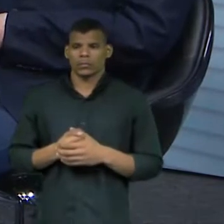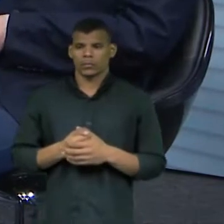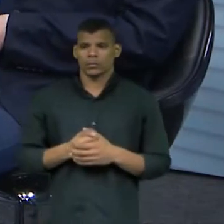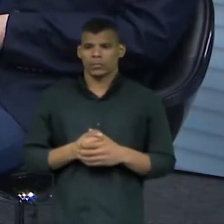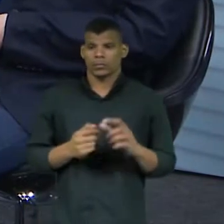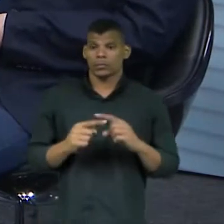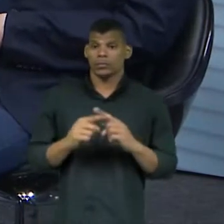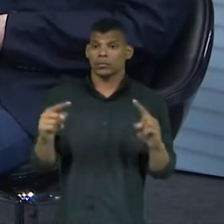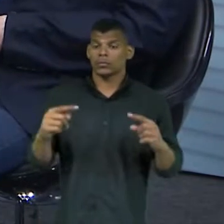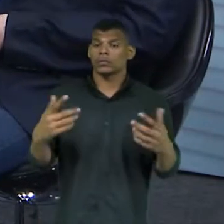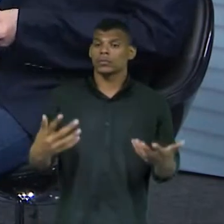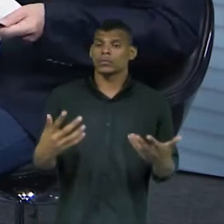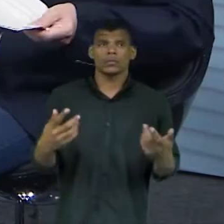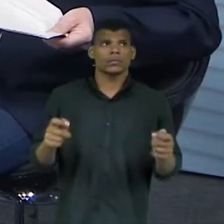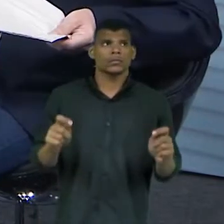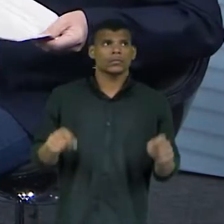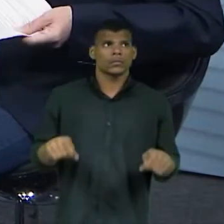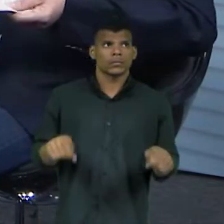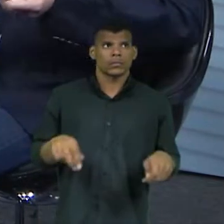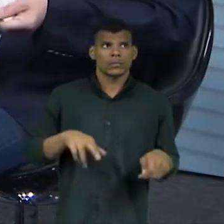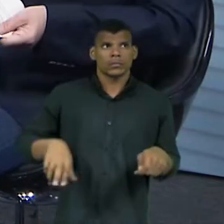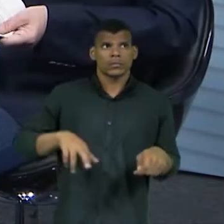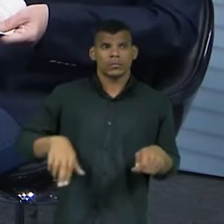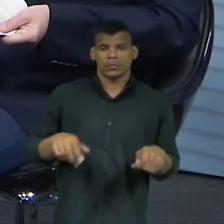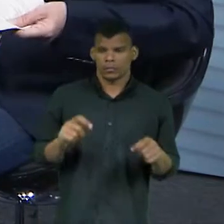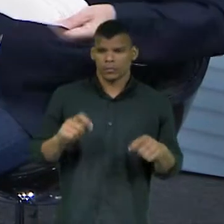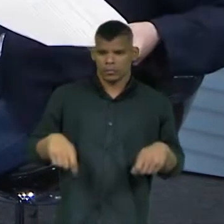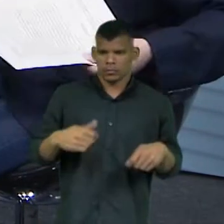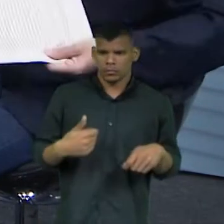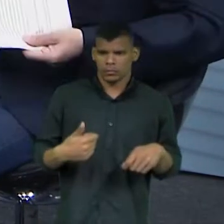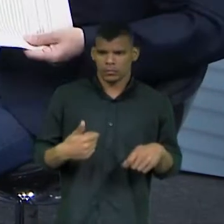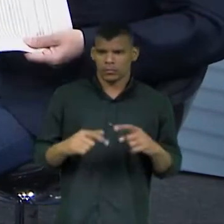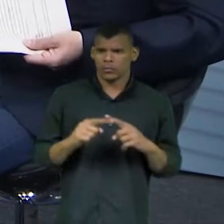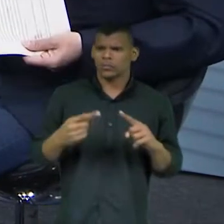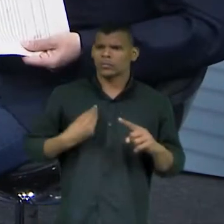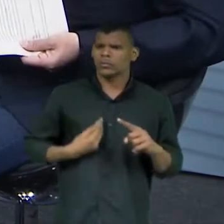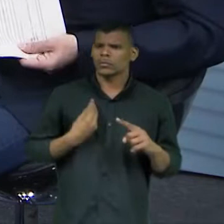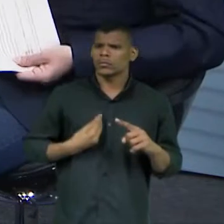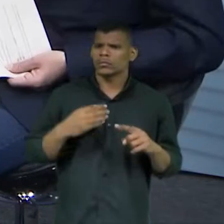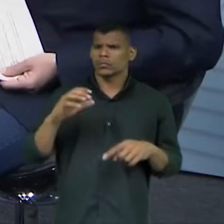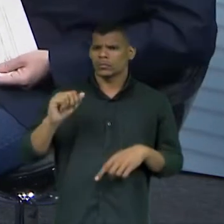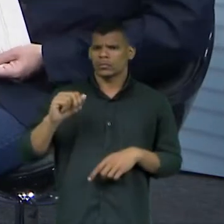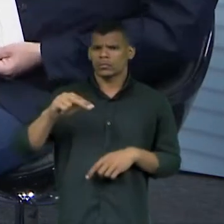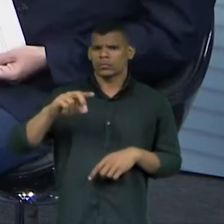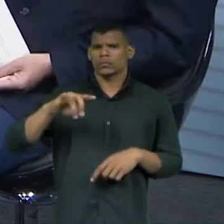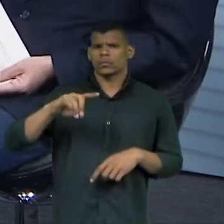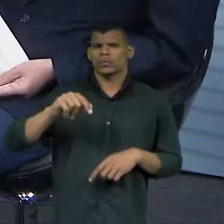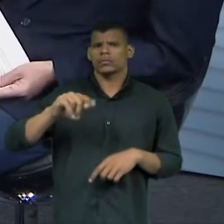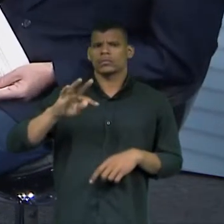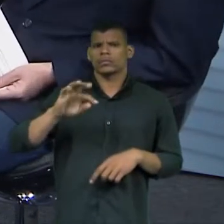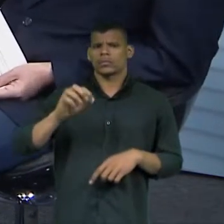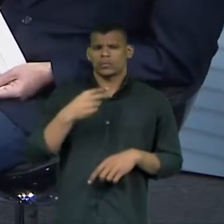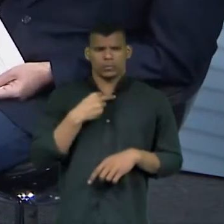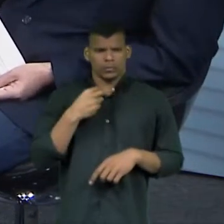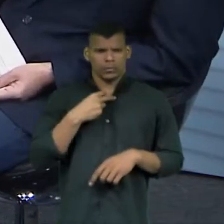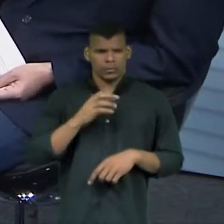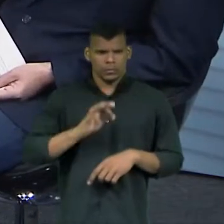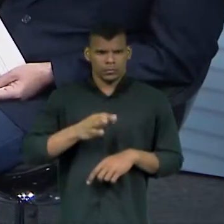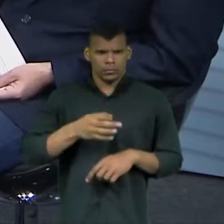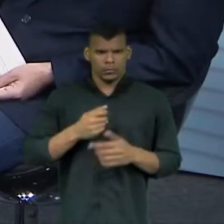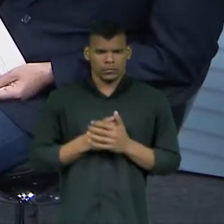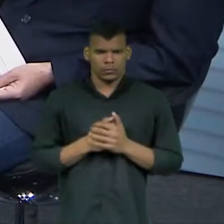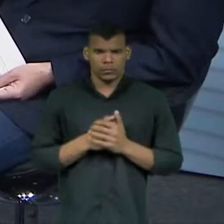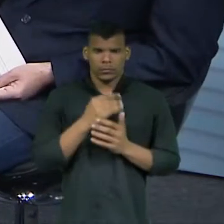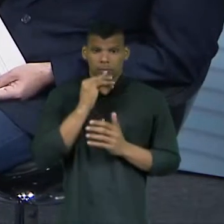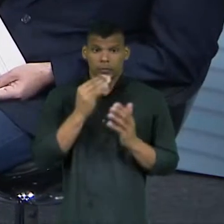governo... Mas as inaugurações ela pode fazer, porque ela não é candidata, ela pode fazer. Mas sem a presença de candidatos, é isso? a presença... É. Na verdade, assim, inauguração